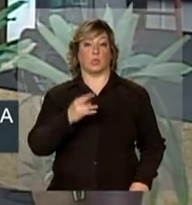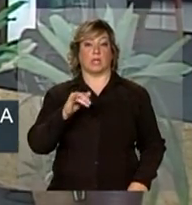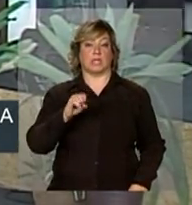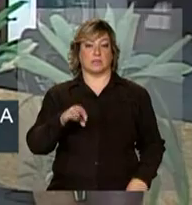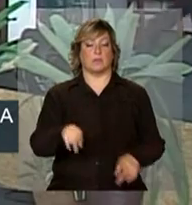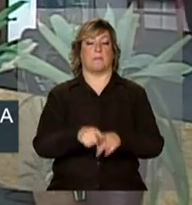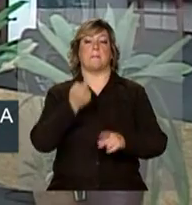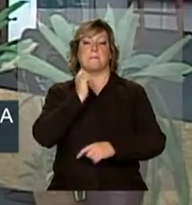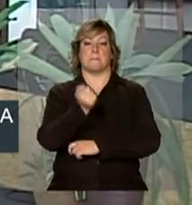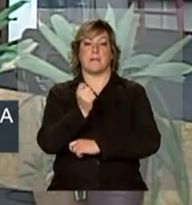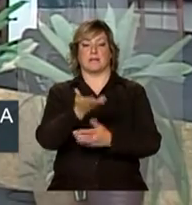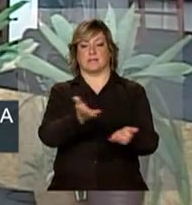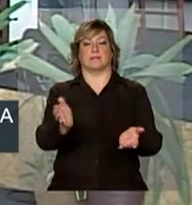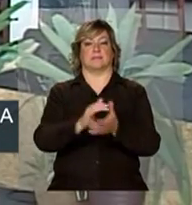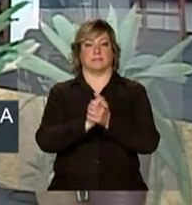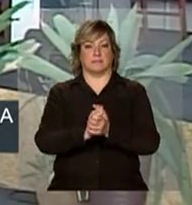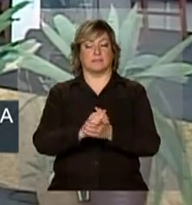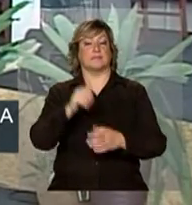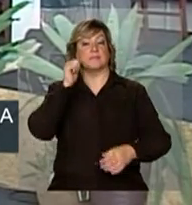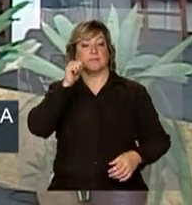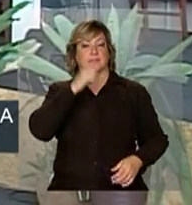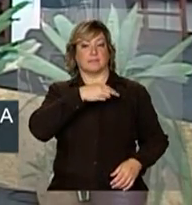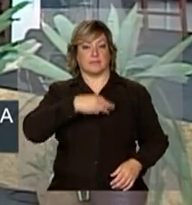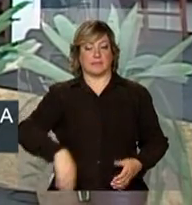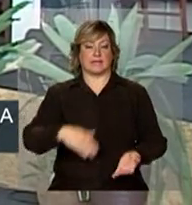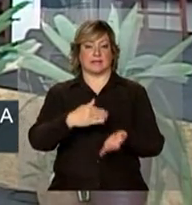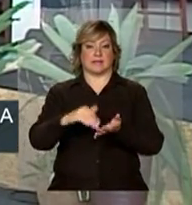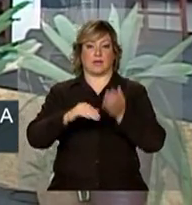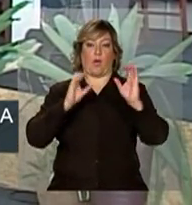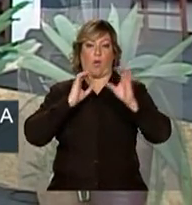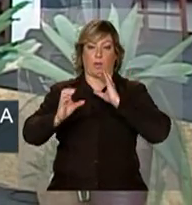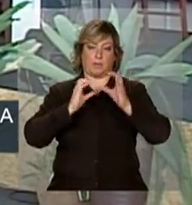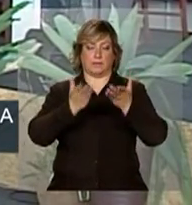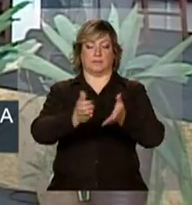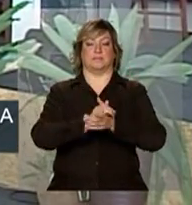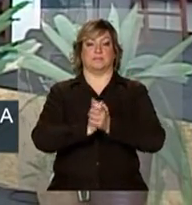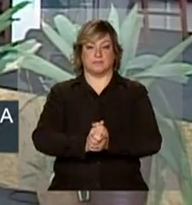da Pesca, ministro da Secretaria de Comunicação,